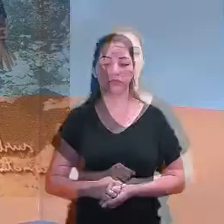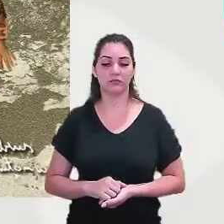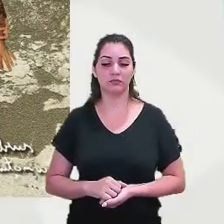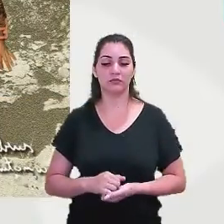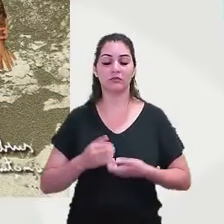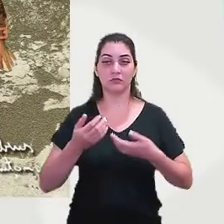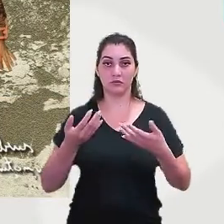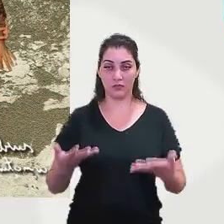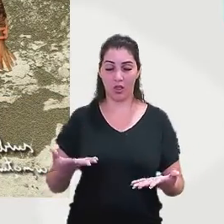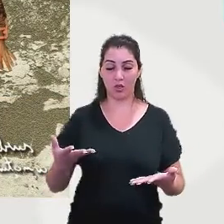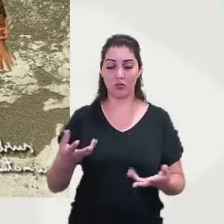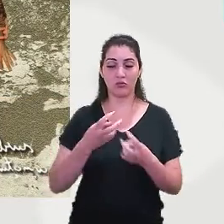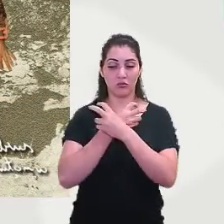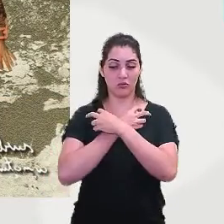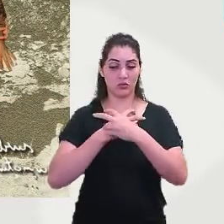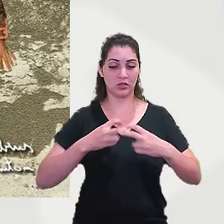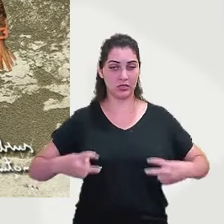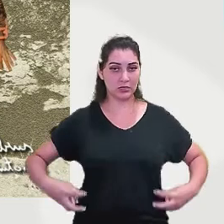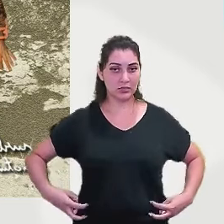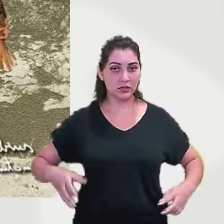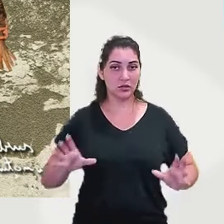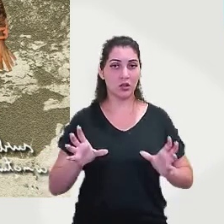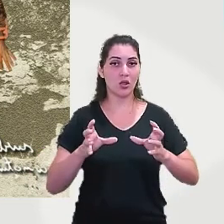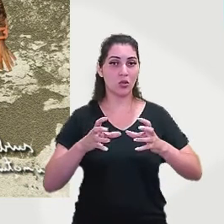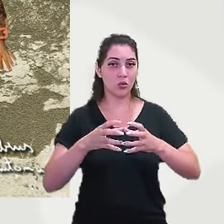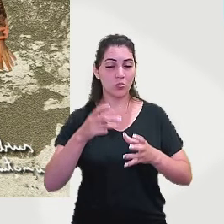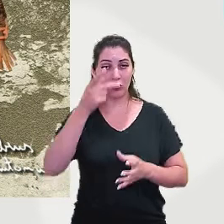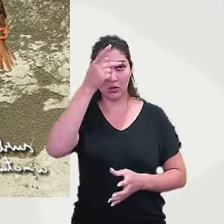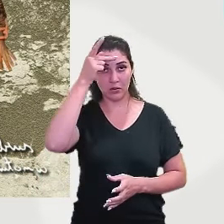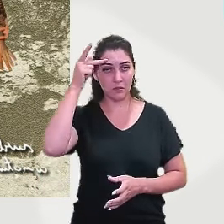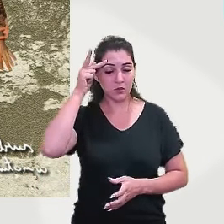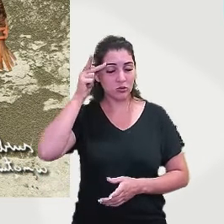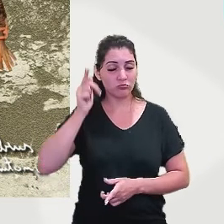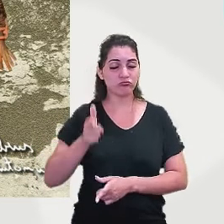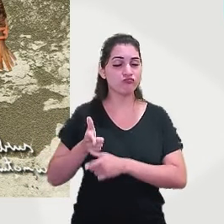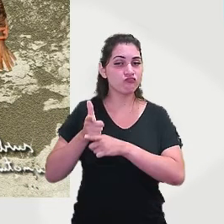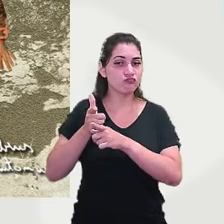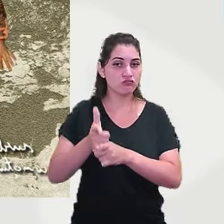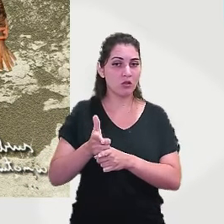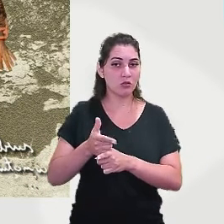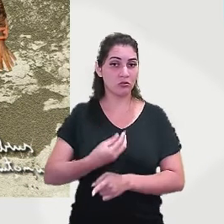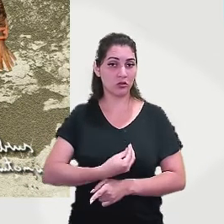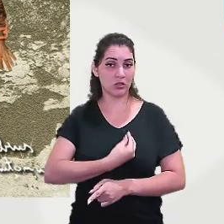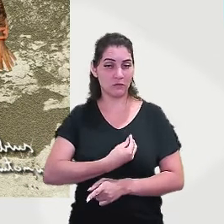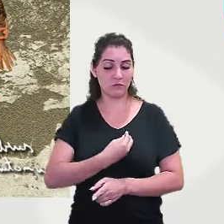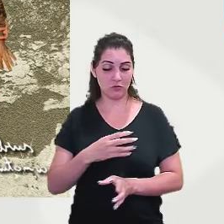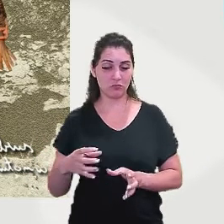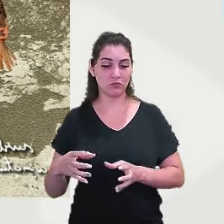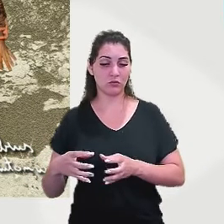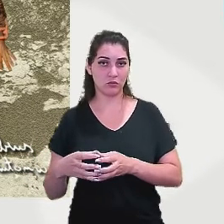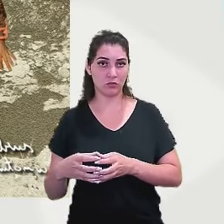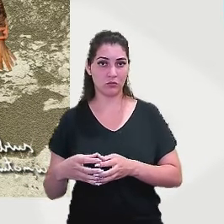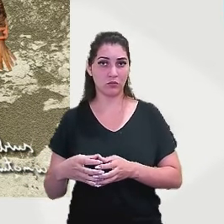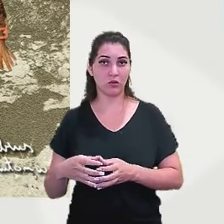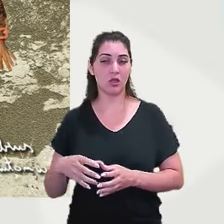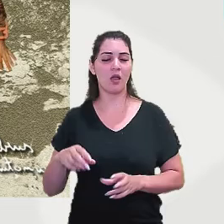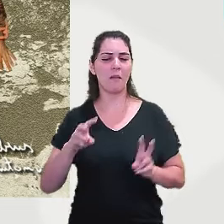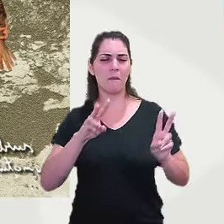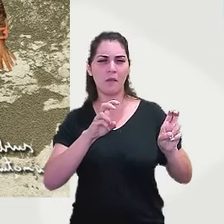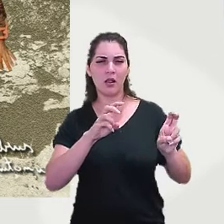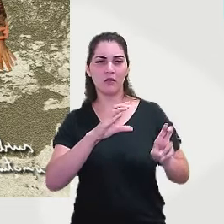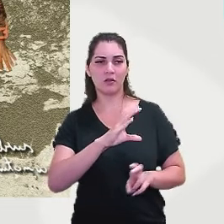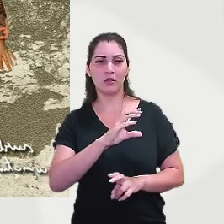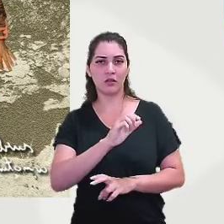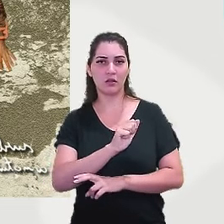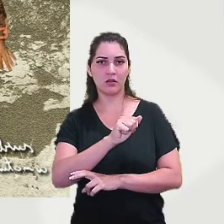Os cangaceiros eram grupos de nômades armados que viviam em bandos. O termo cangaço foi